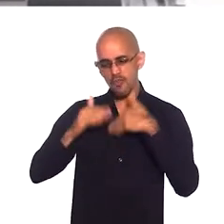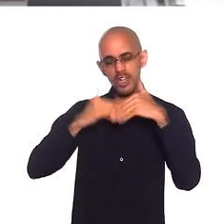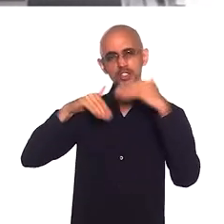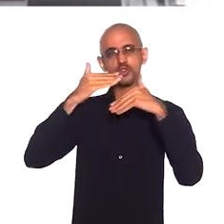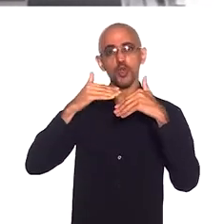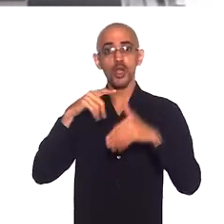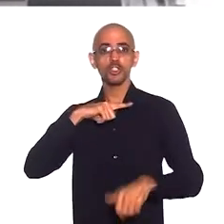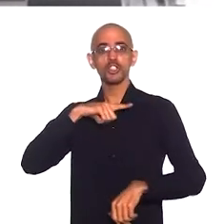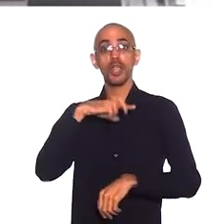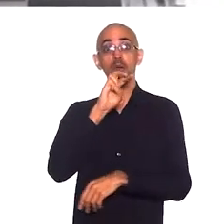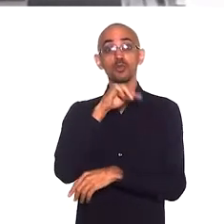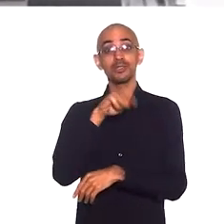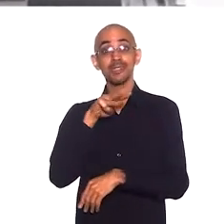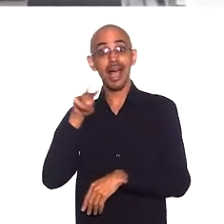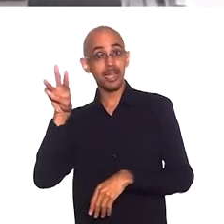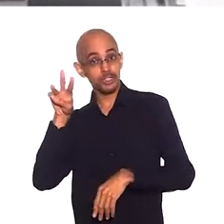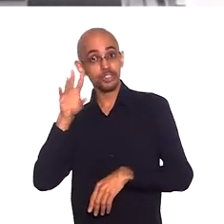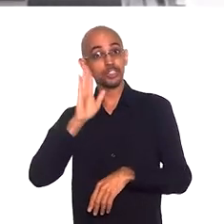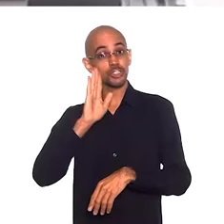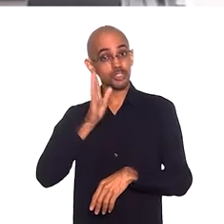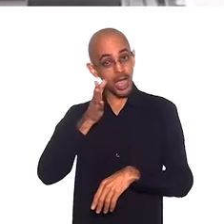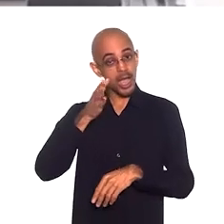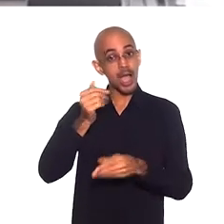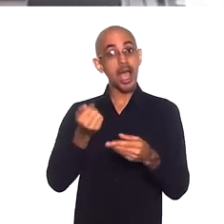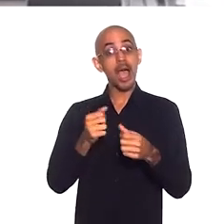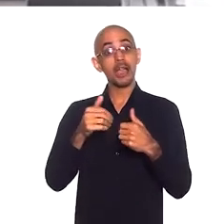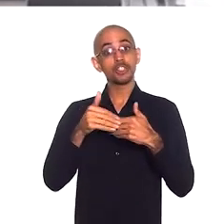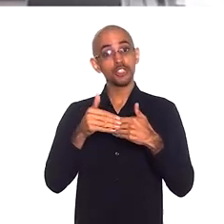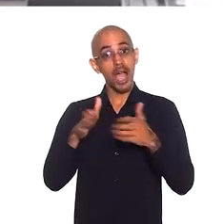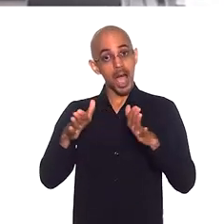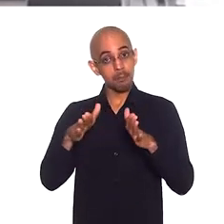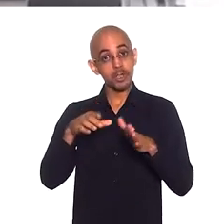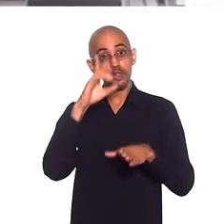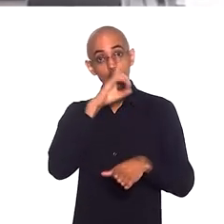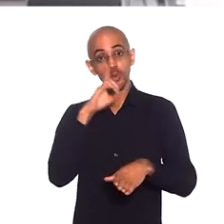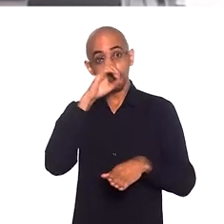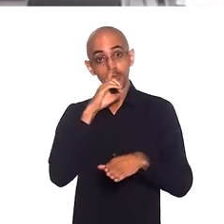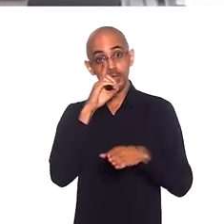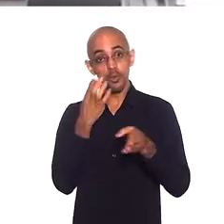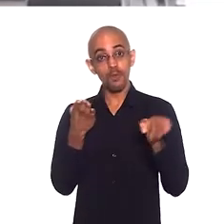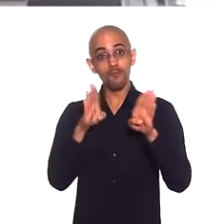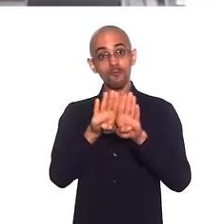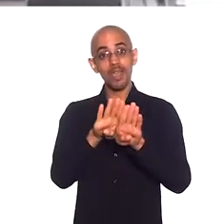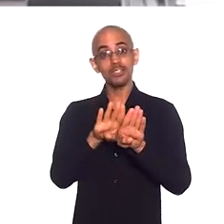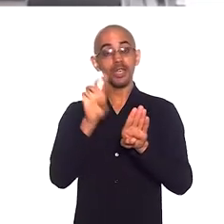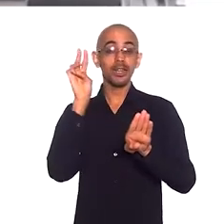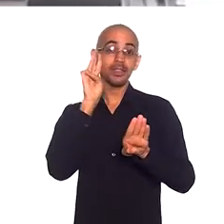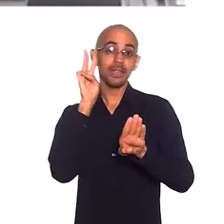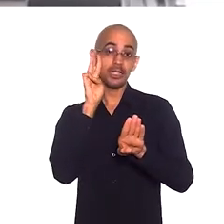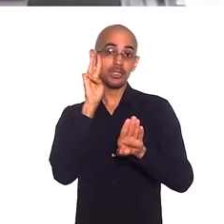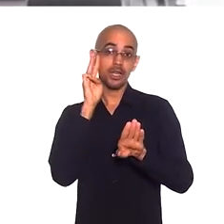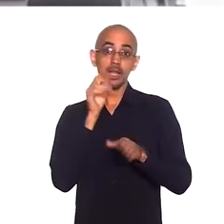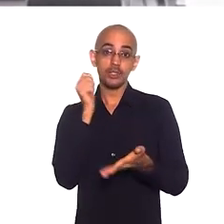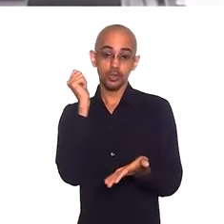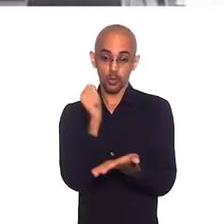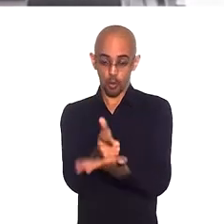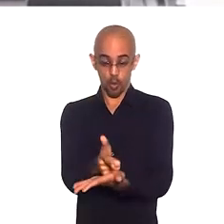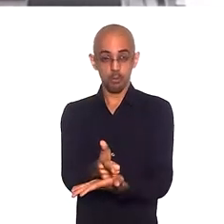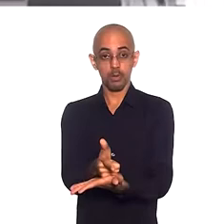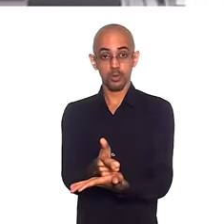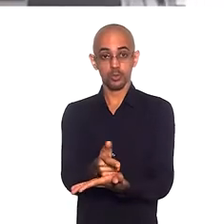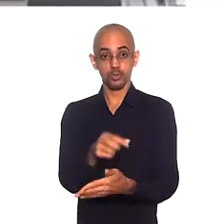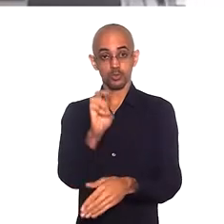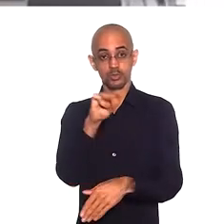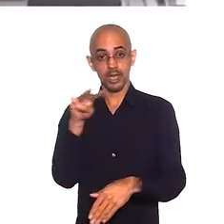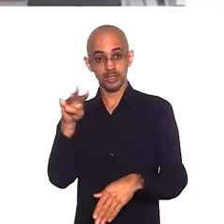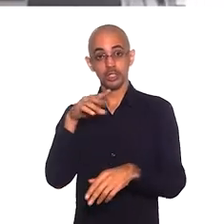temos um site, e as pessoas abrem no domingo e fecham na terça. As pessoas fazem a compra pelo site. E tem as